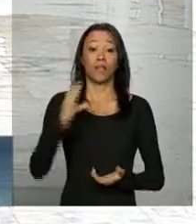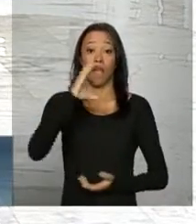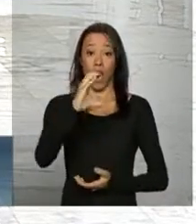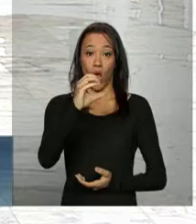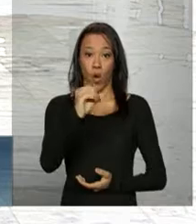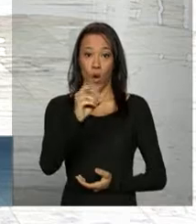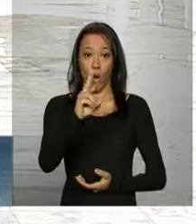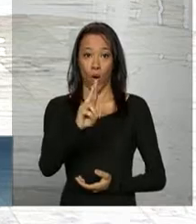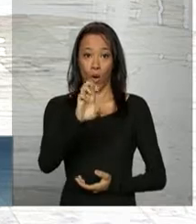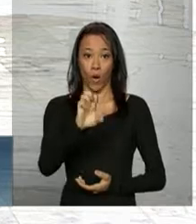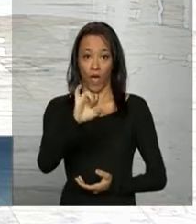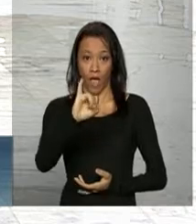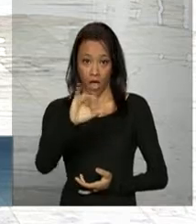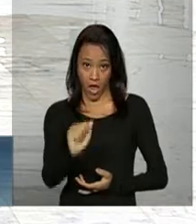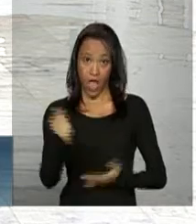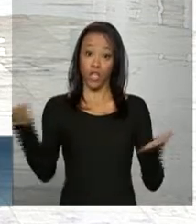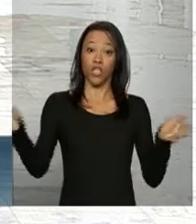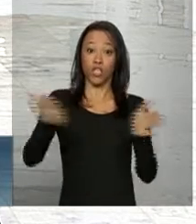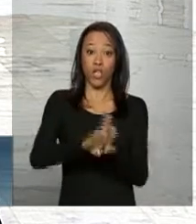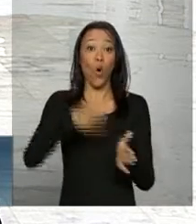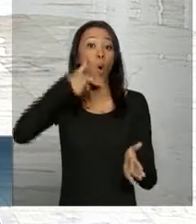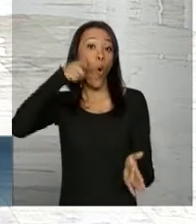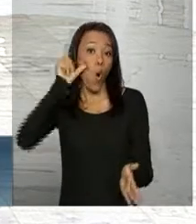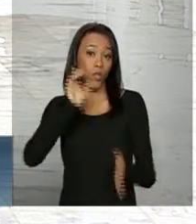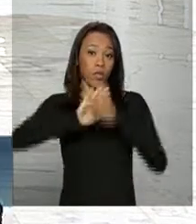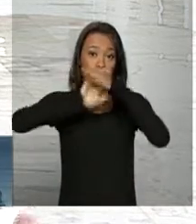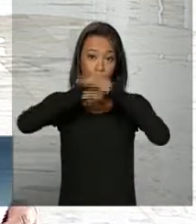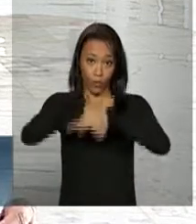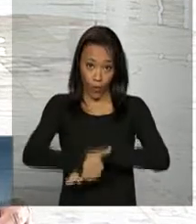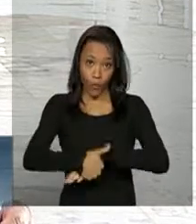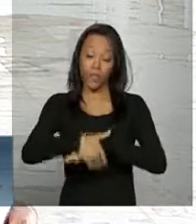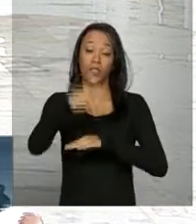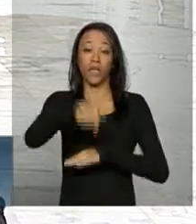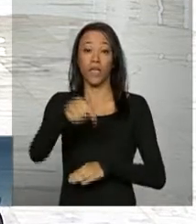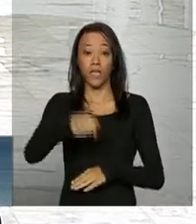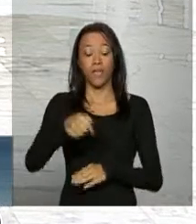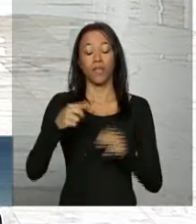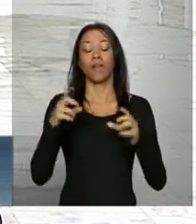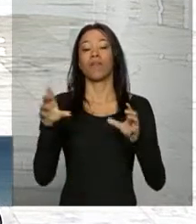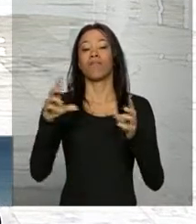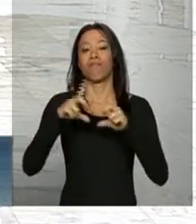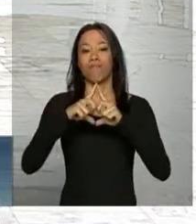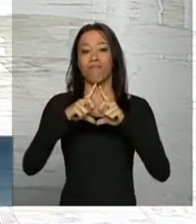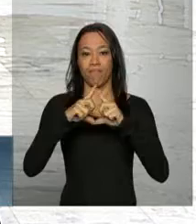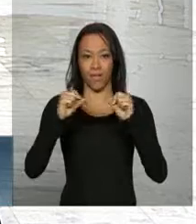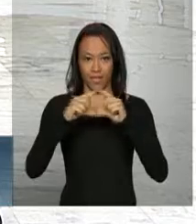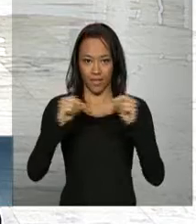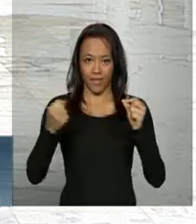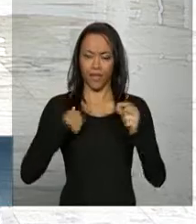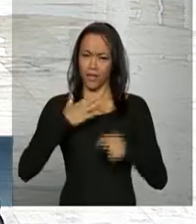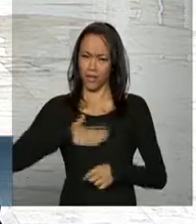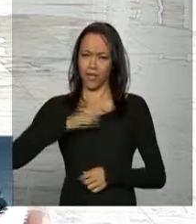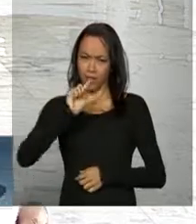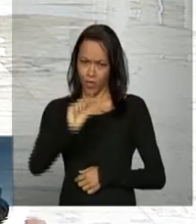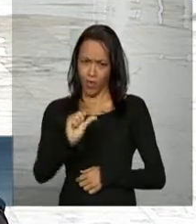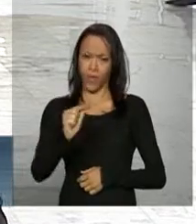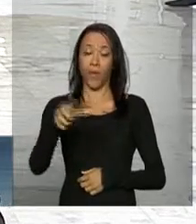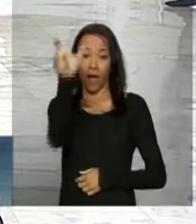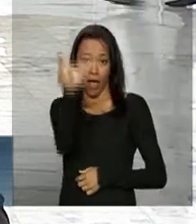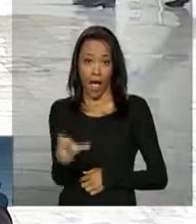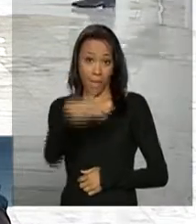Coreia, Park Geun-hye, chegou ontem à noite à cidade de Brasília. E logo mais às 11 horas, Park Geun-hye será